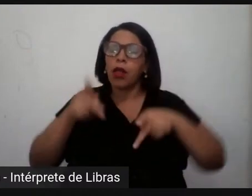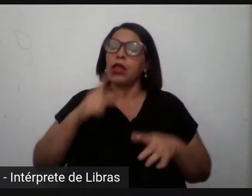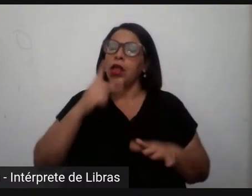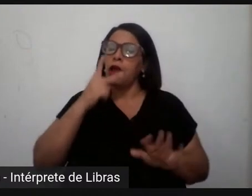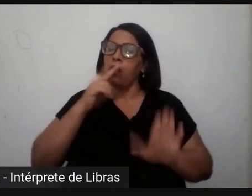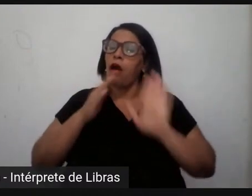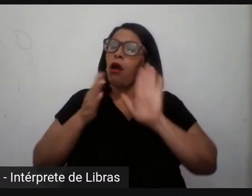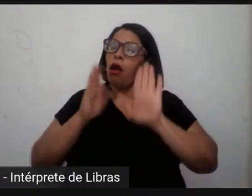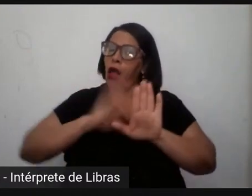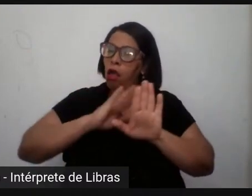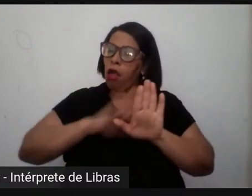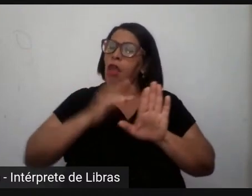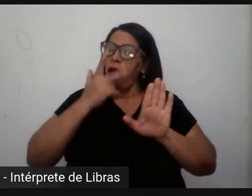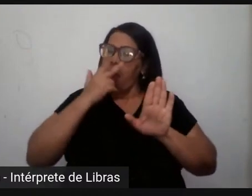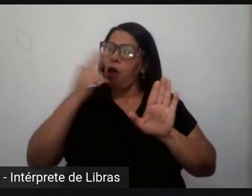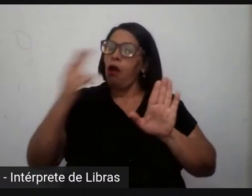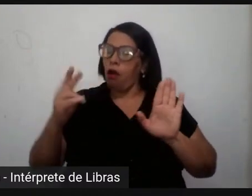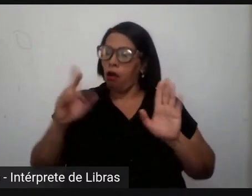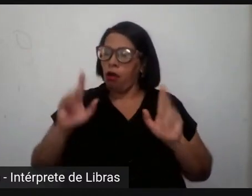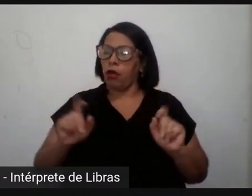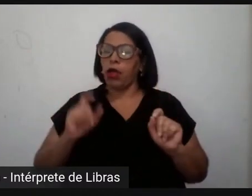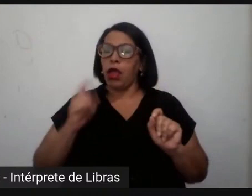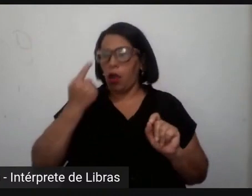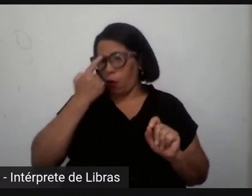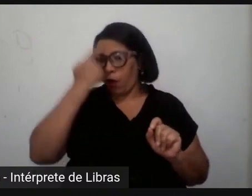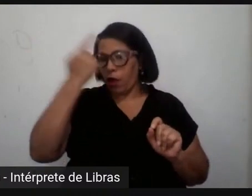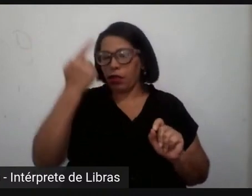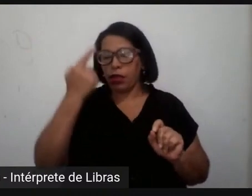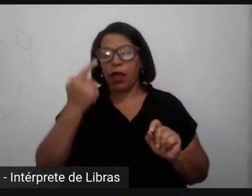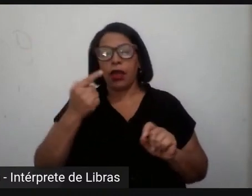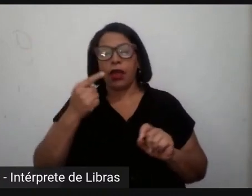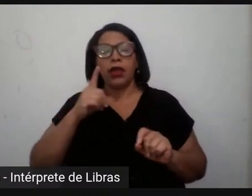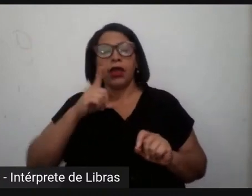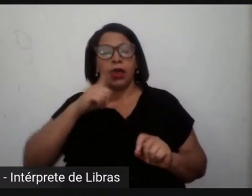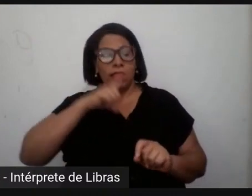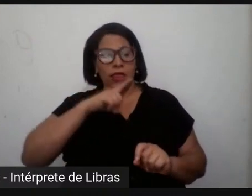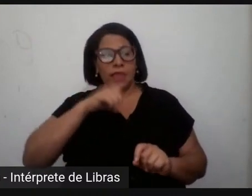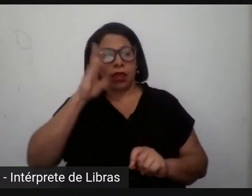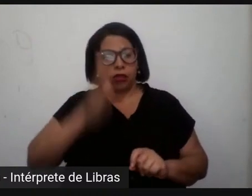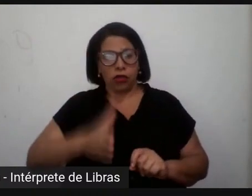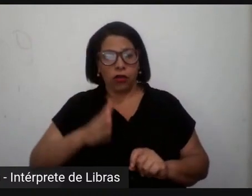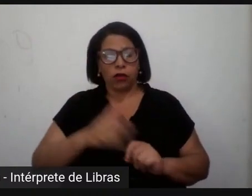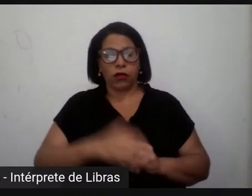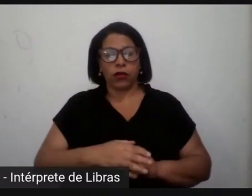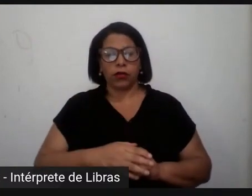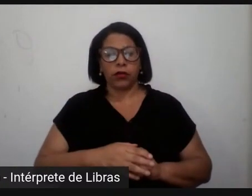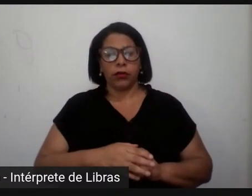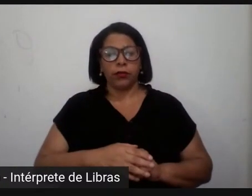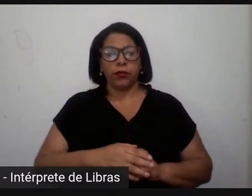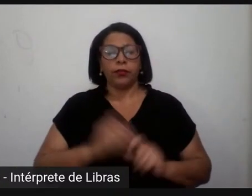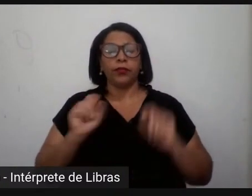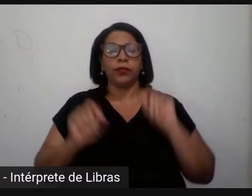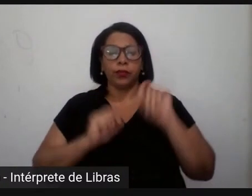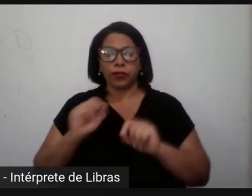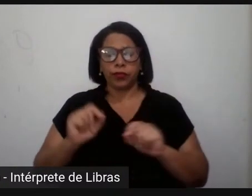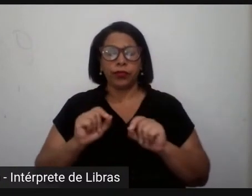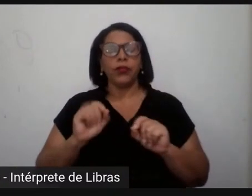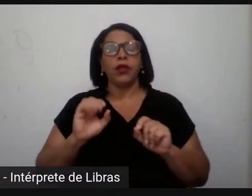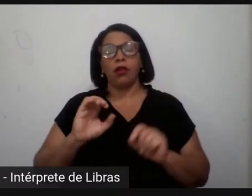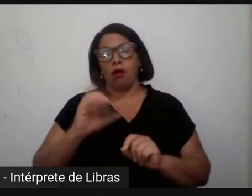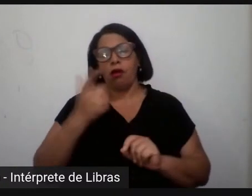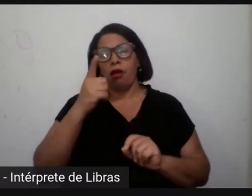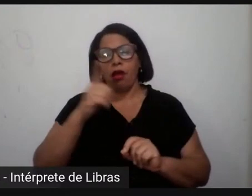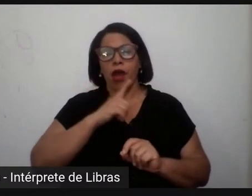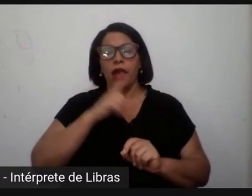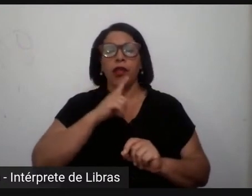ideia que geralmente se estabelece, no sentido de que, claro, eu devo